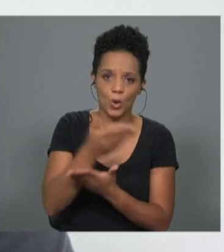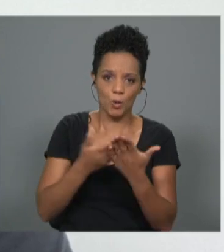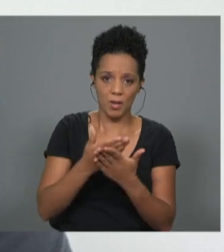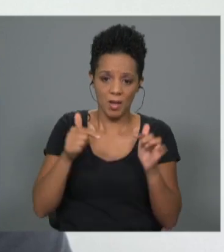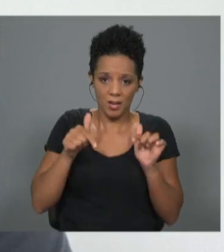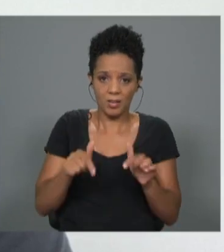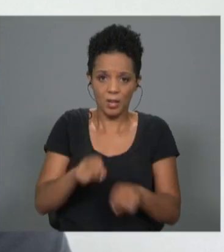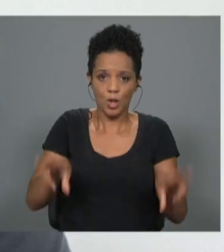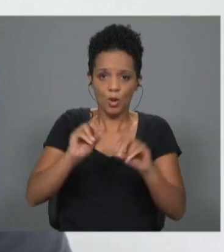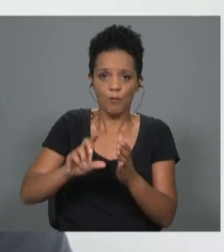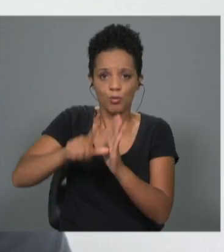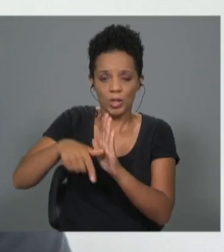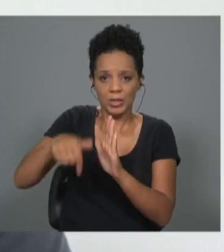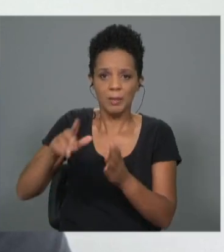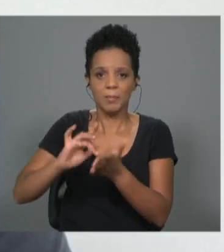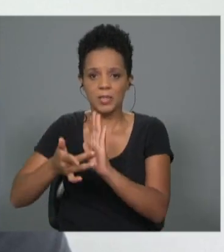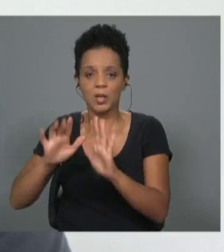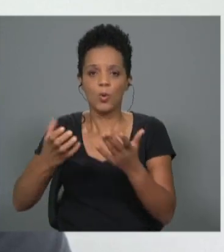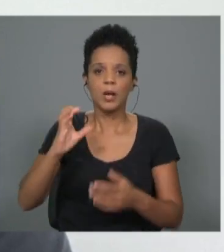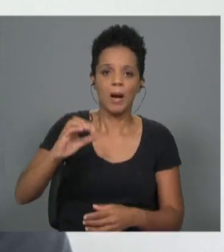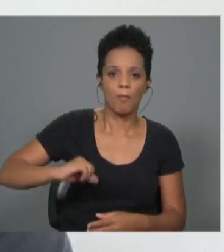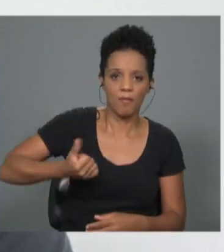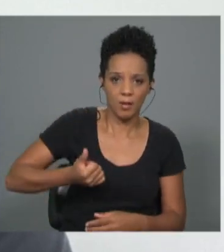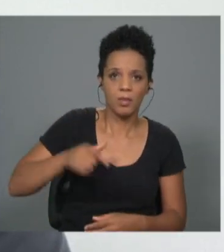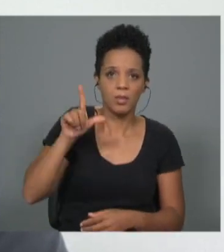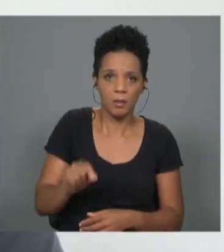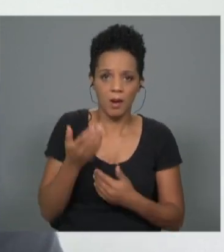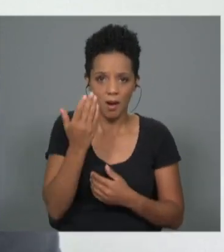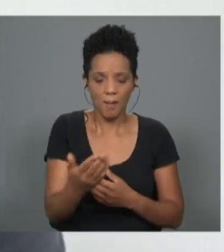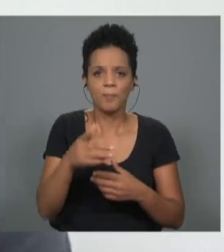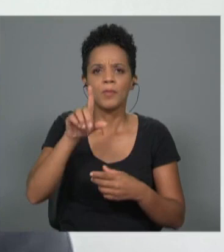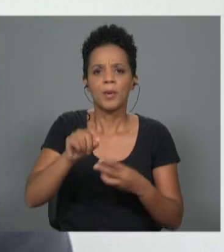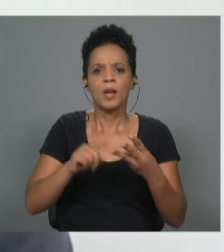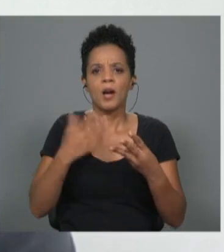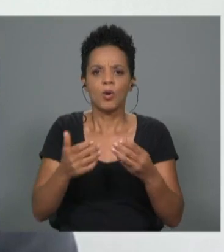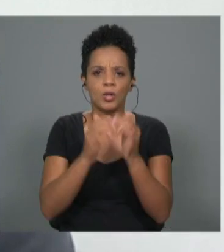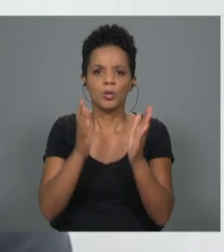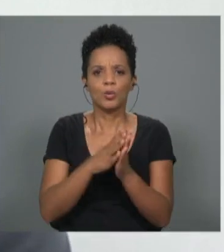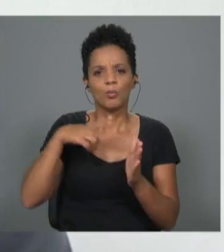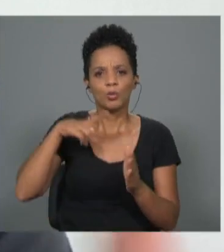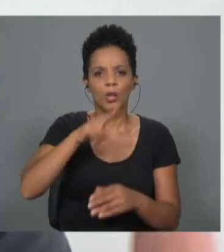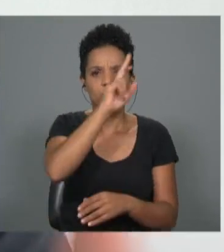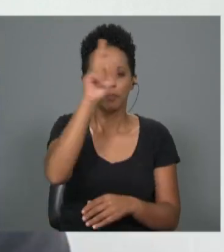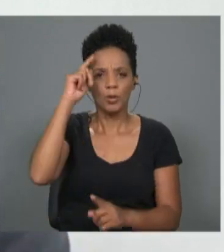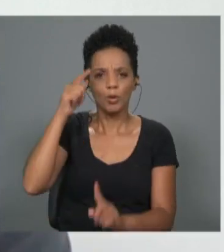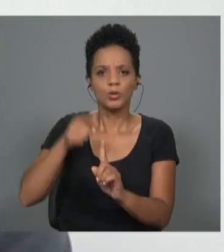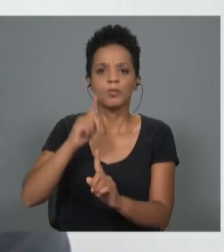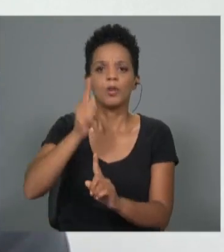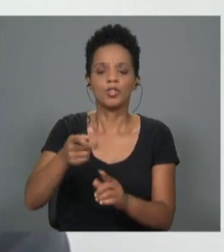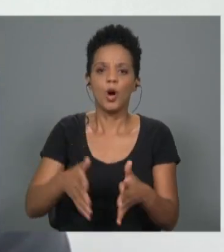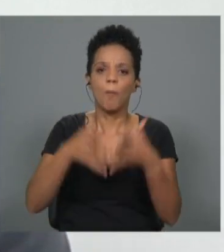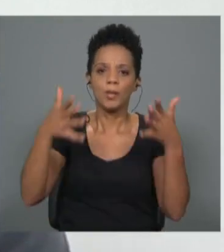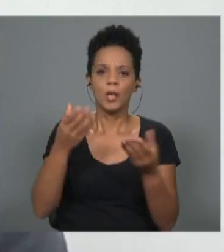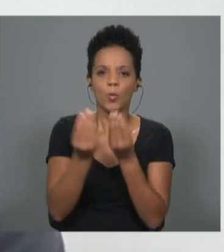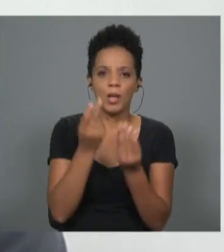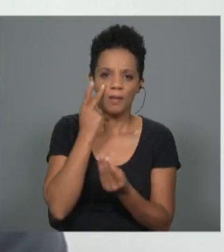no nosso novo projeto, no Brasil, como em Cabo Verde, que também temos, e agora também um pouco por todo o Portugal, o nosso objetivo é sempre aumentar a qualidade de